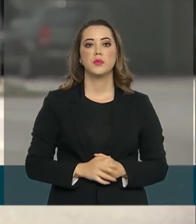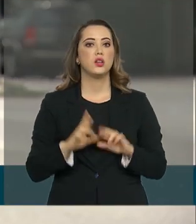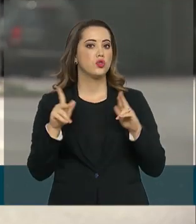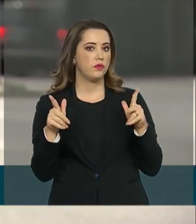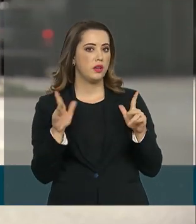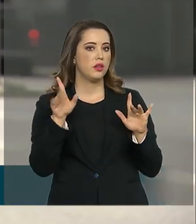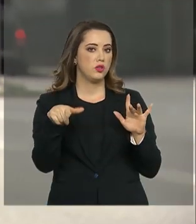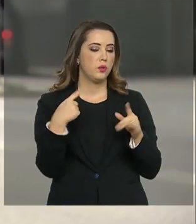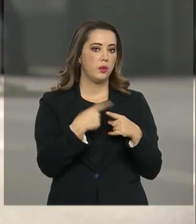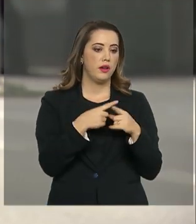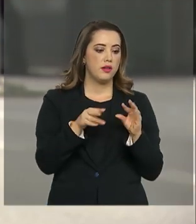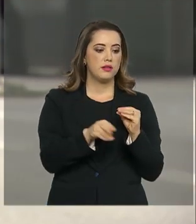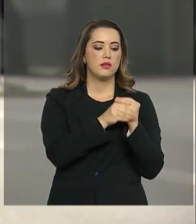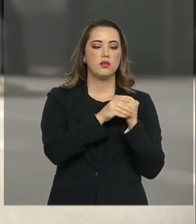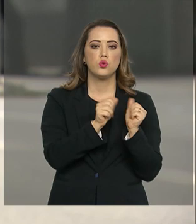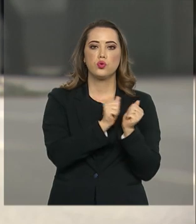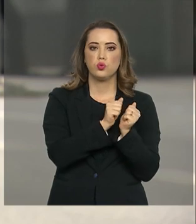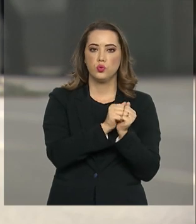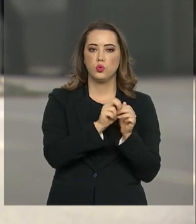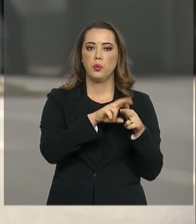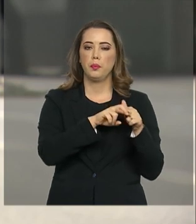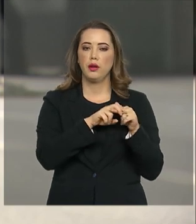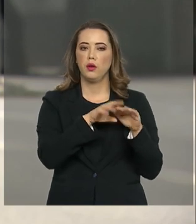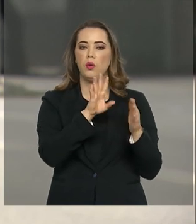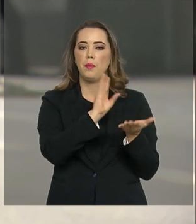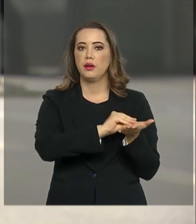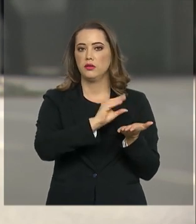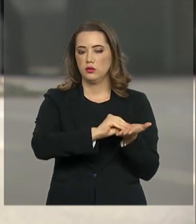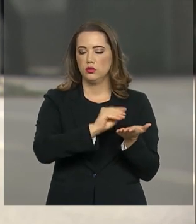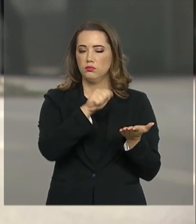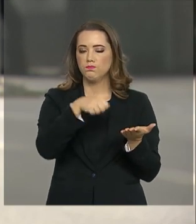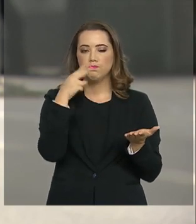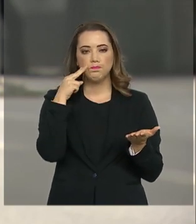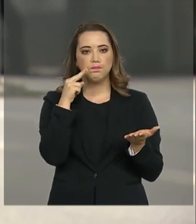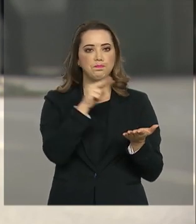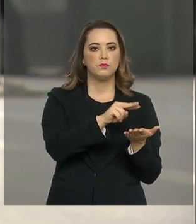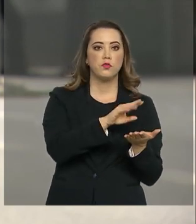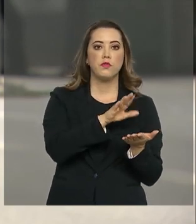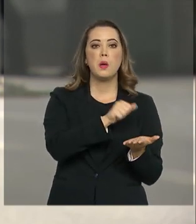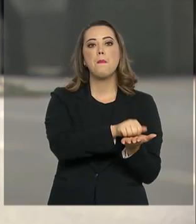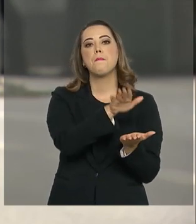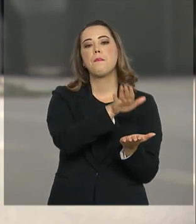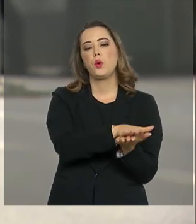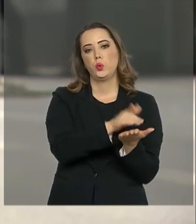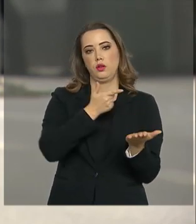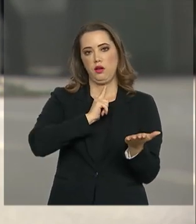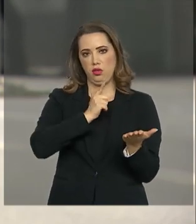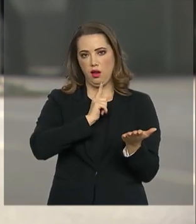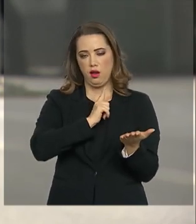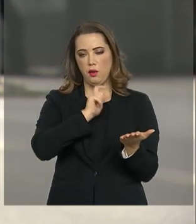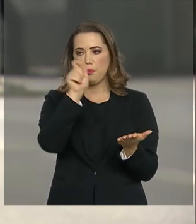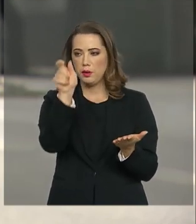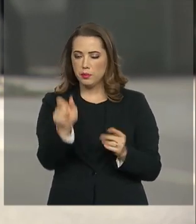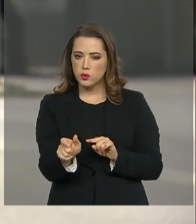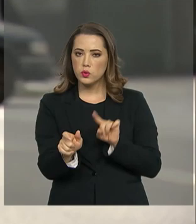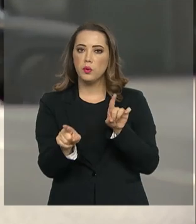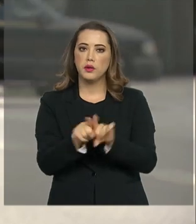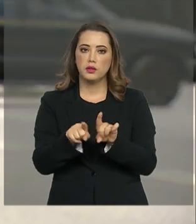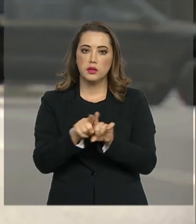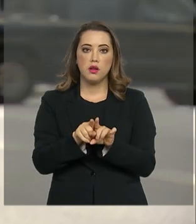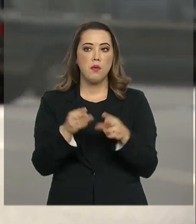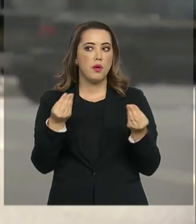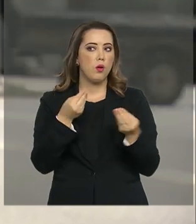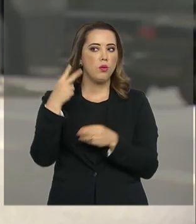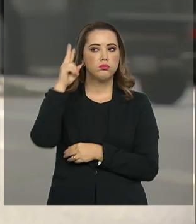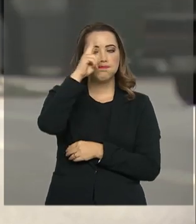serviços integrados. Por meio do aplicativo, é possível, por exemplo, consultar as multas recebidas pelo motorista e o seu